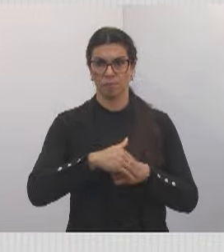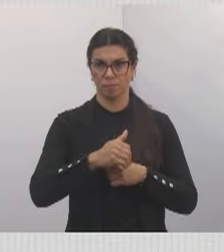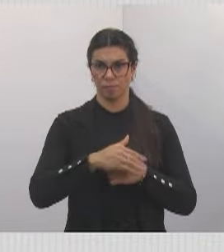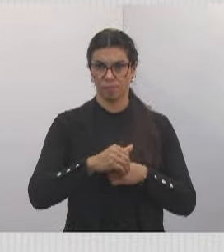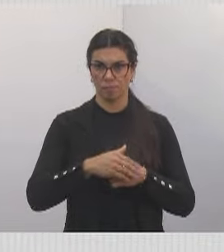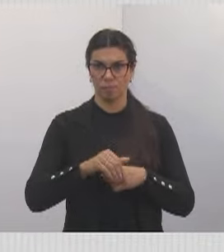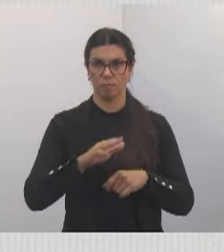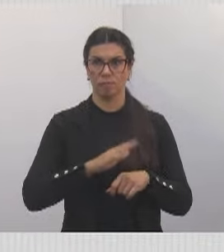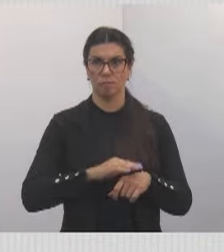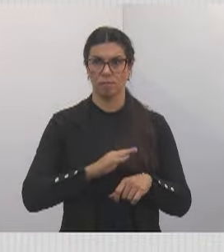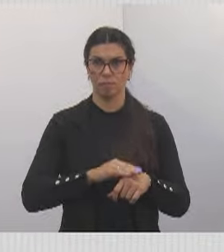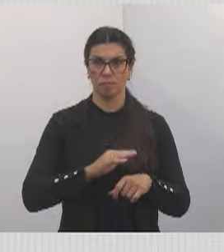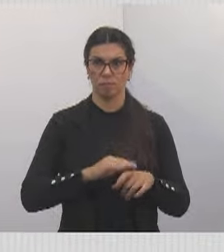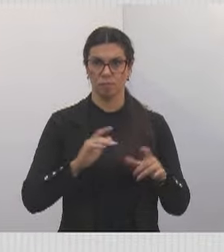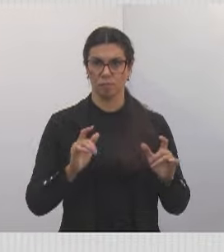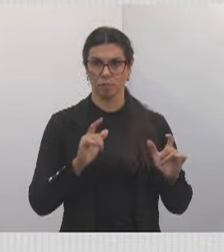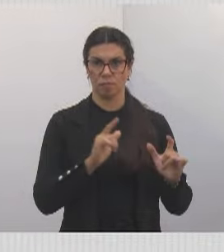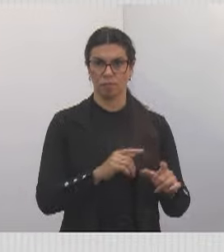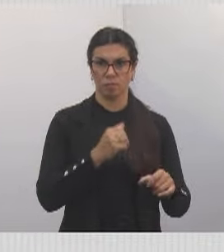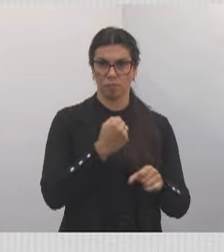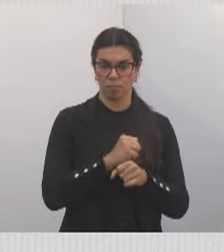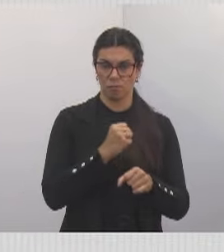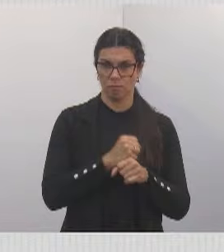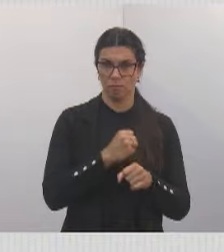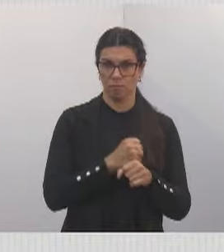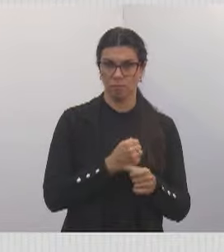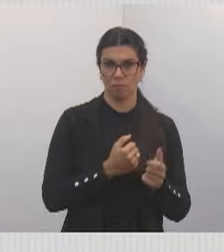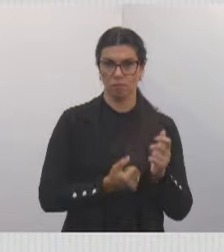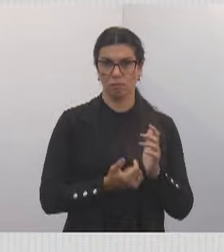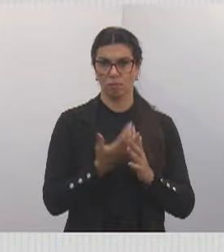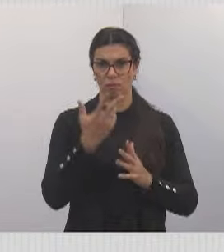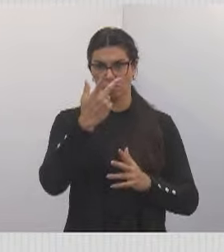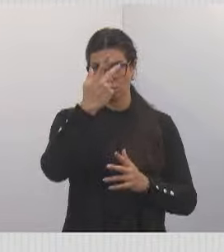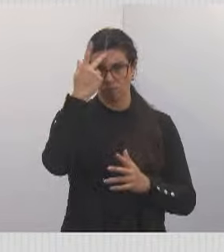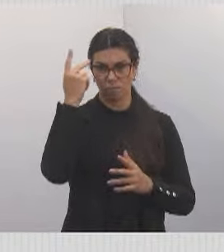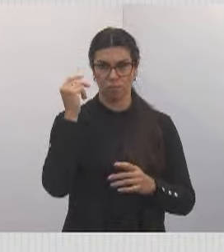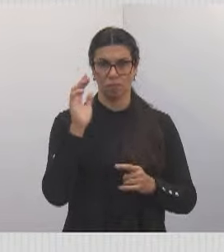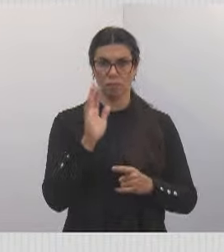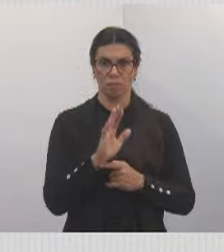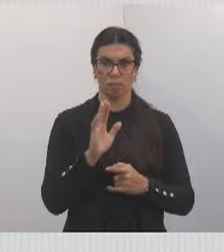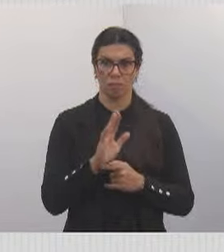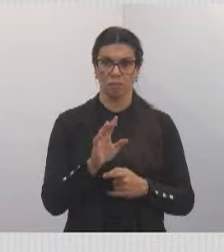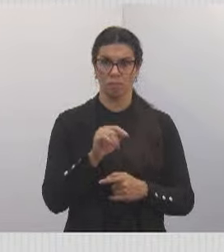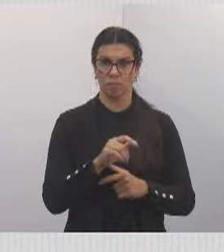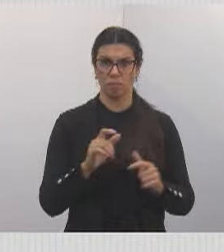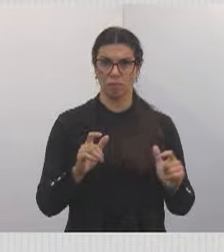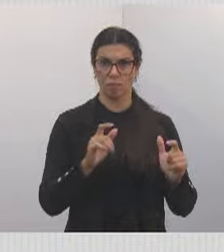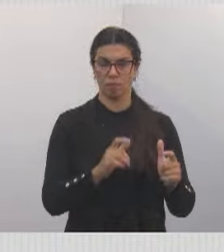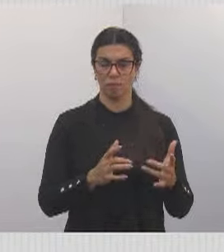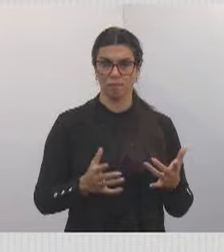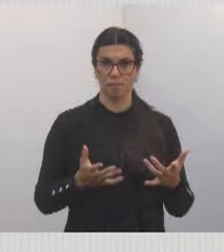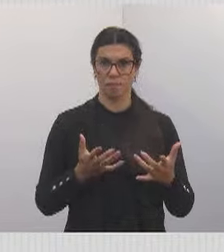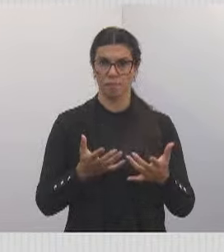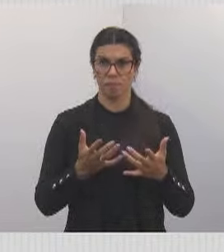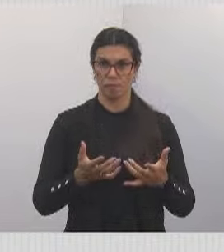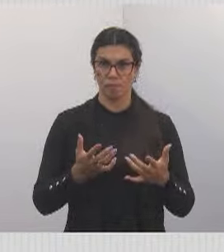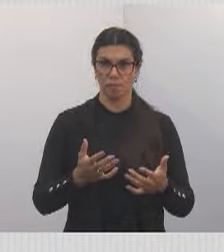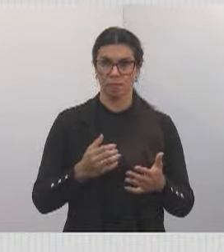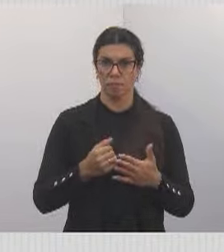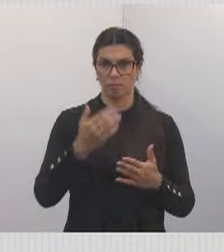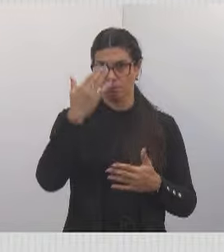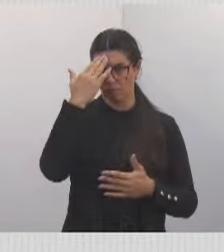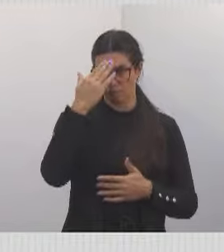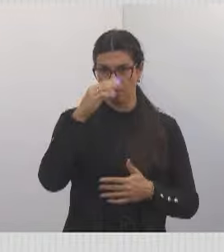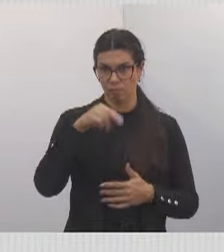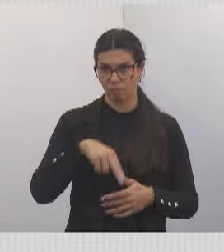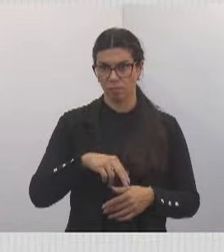construído a muitas mãos, muito apoio, muita gente ajudando. E quero saudar aí a Nádia,